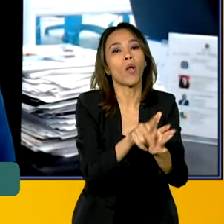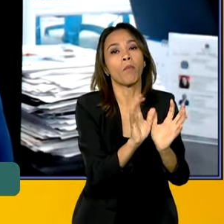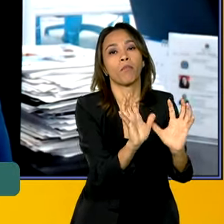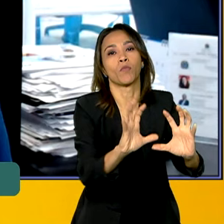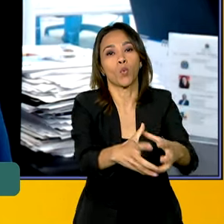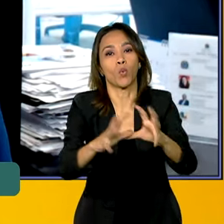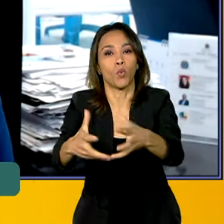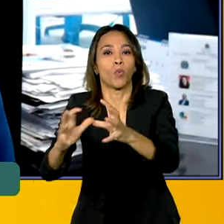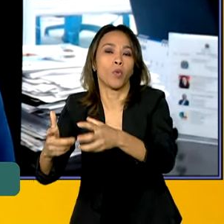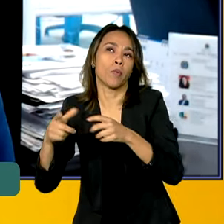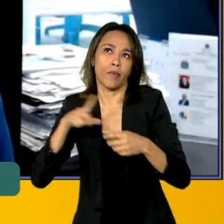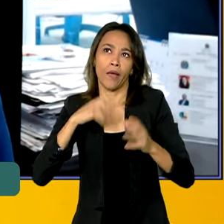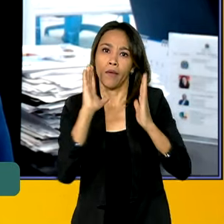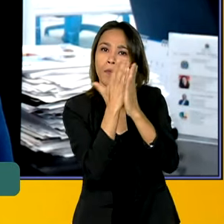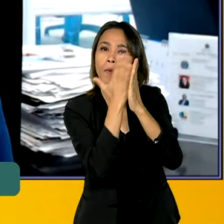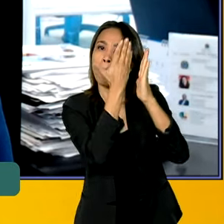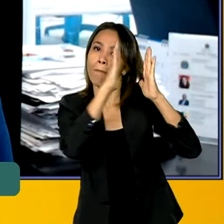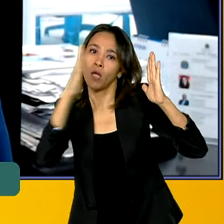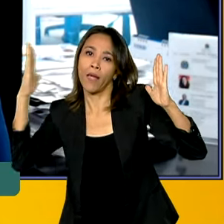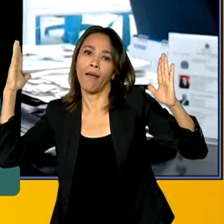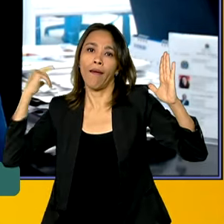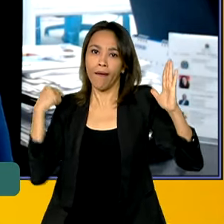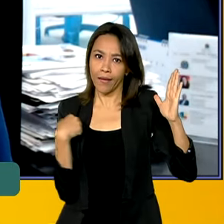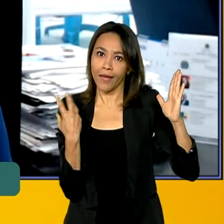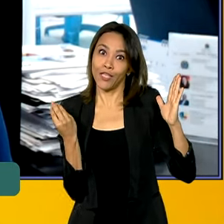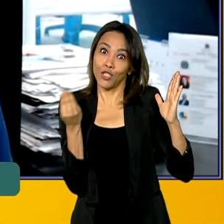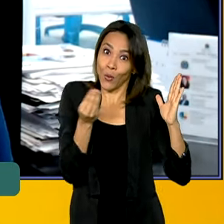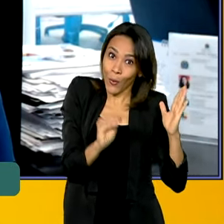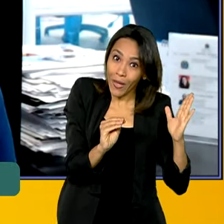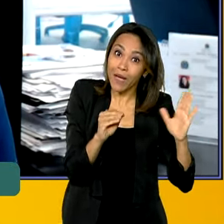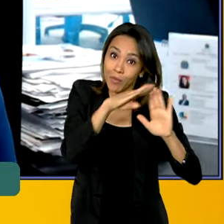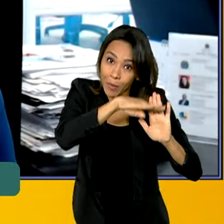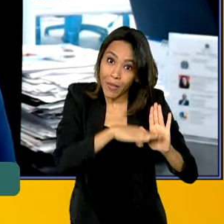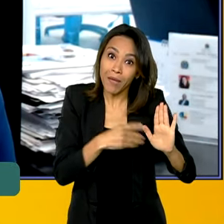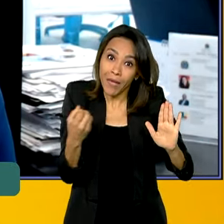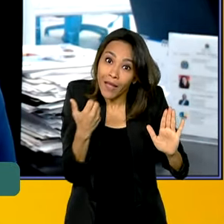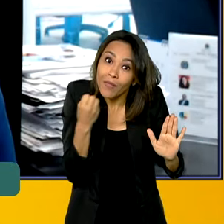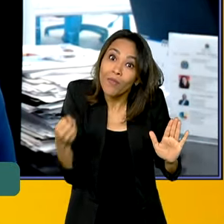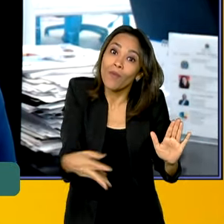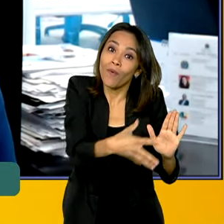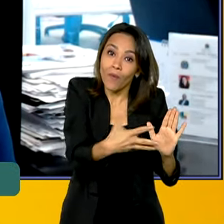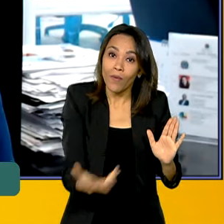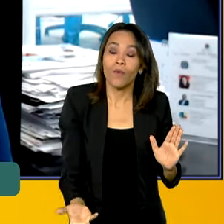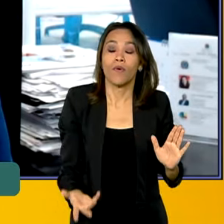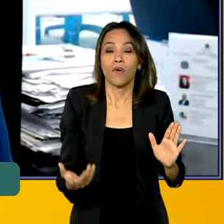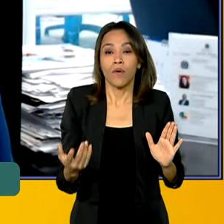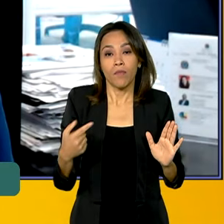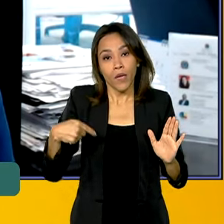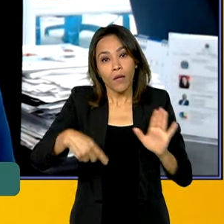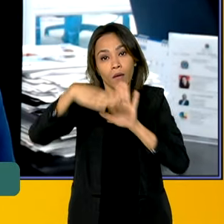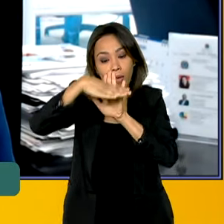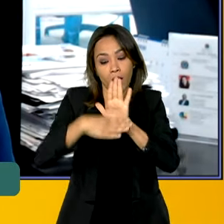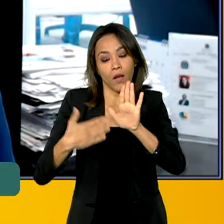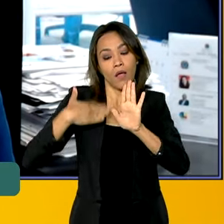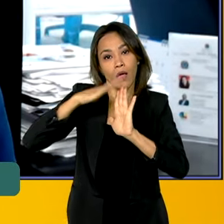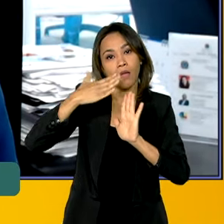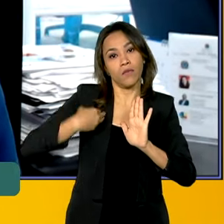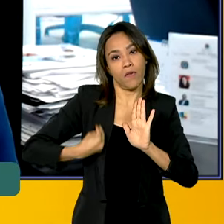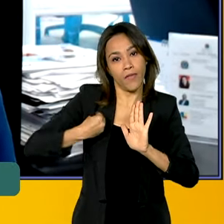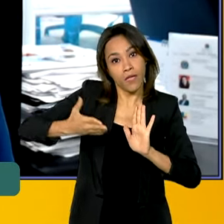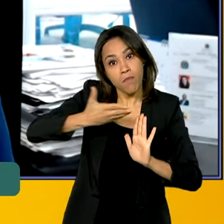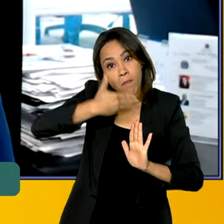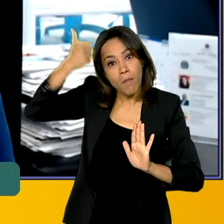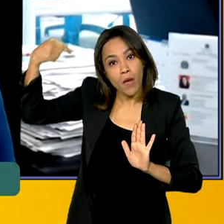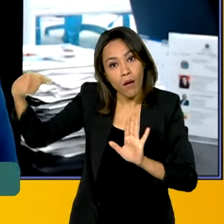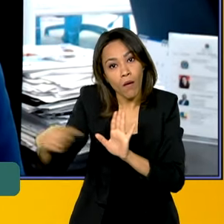a biblioteca, que são inovações que nós estabelecemos, para que o Minha Casa Minha Vida seja cada vez melhor.